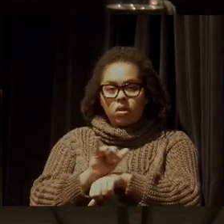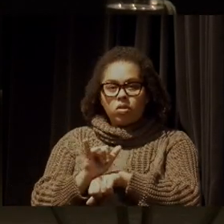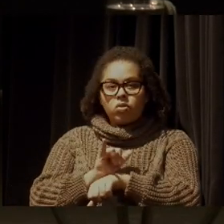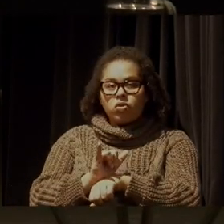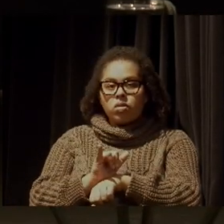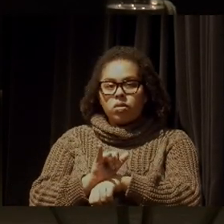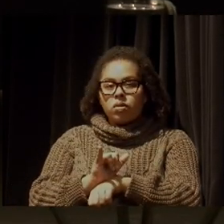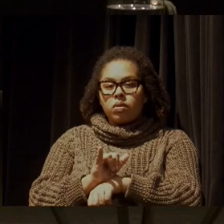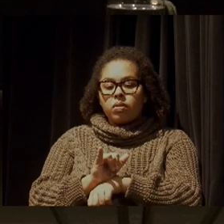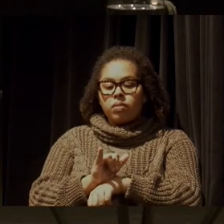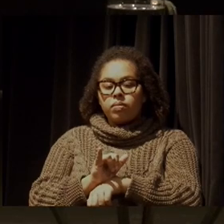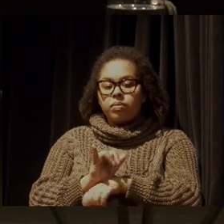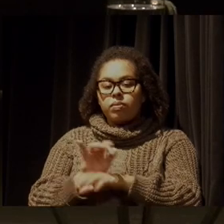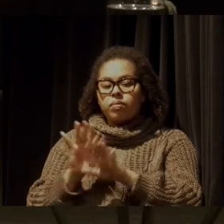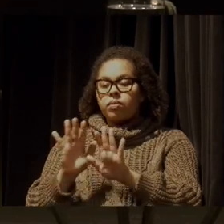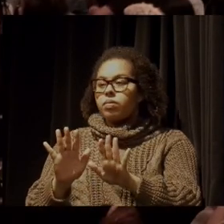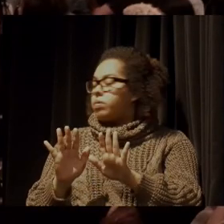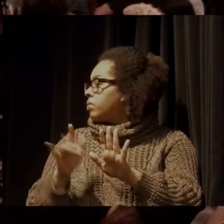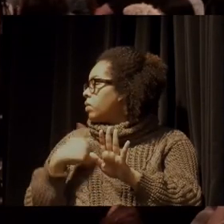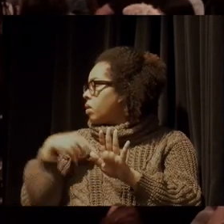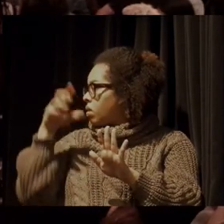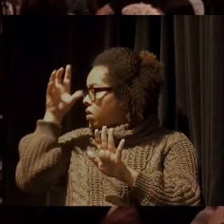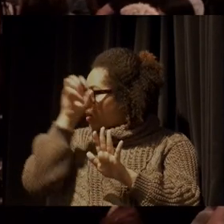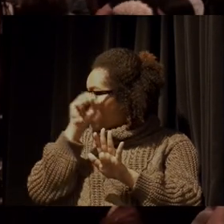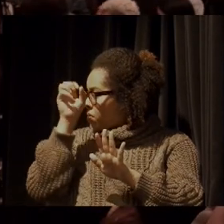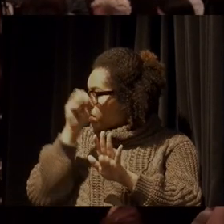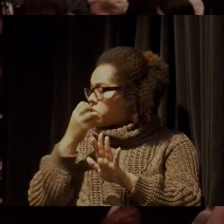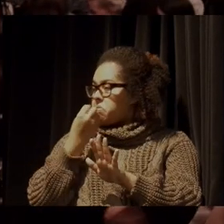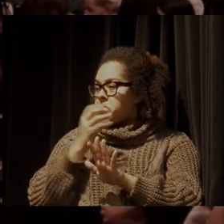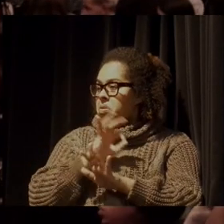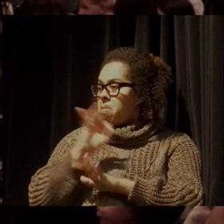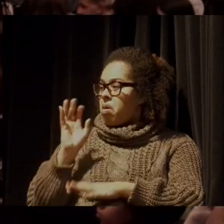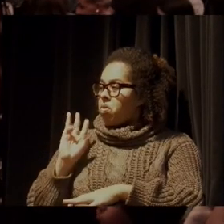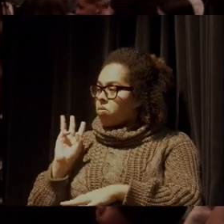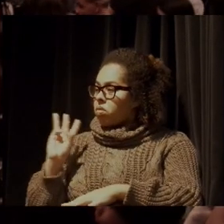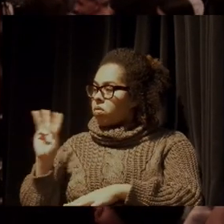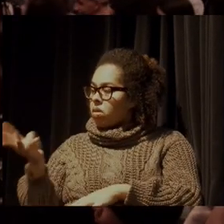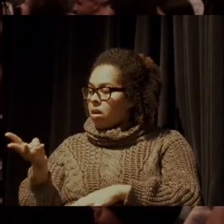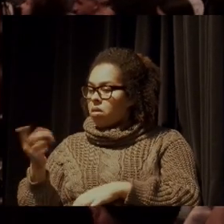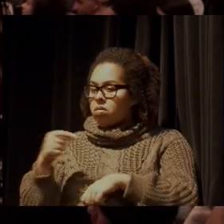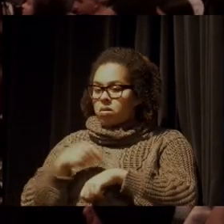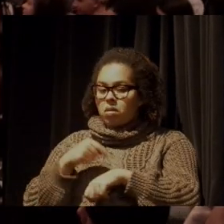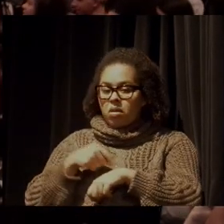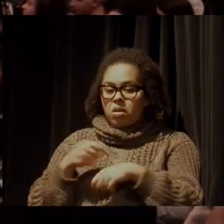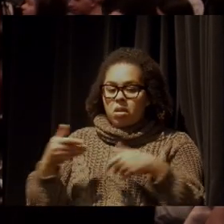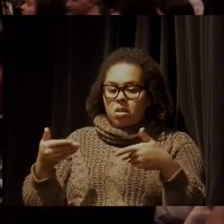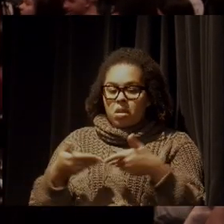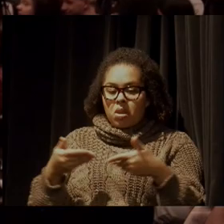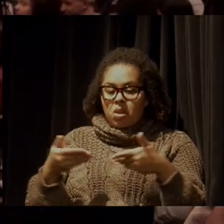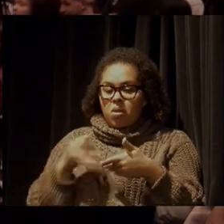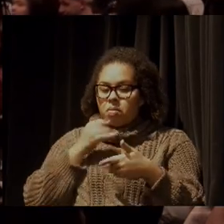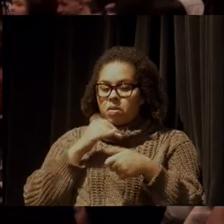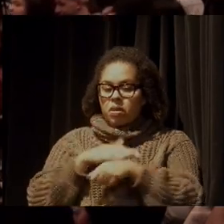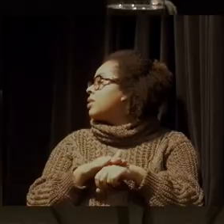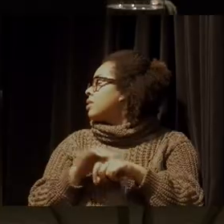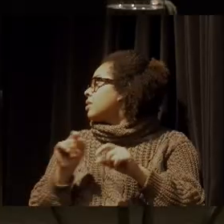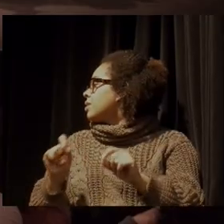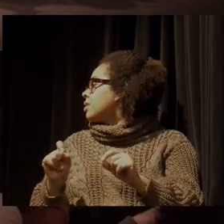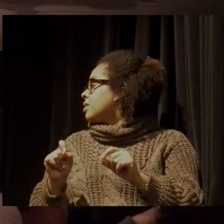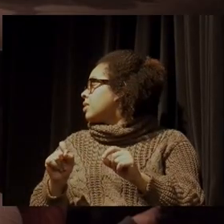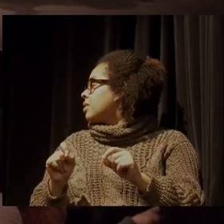e, gente, aprendi demais com vocês três aqui, sempre super atual, a conversa.